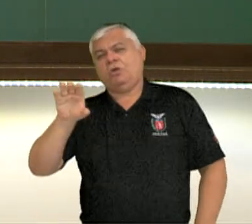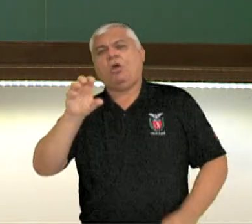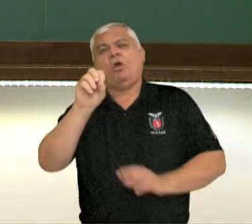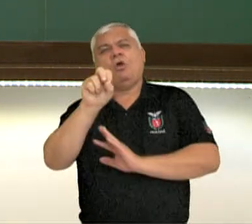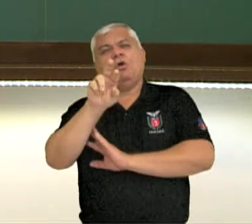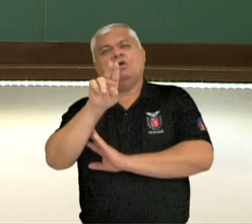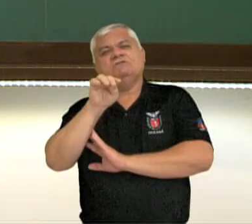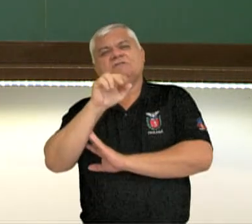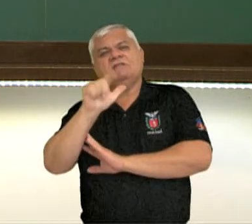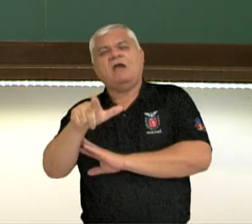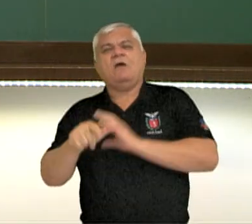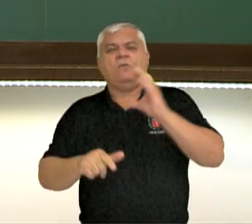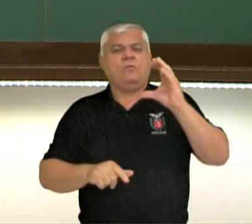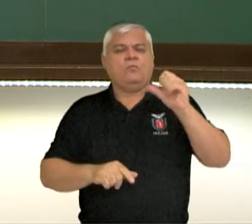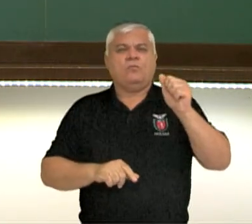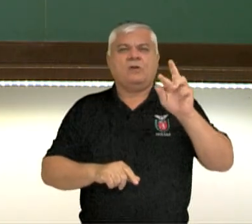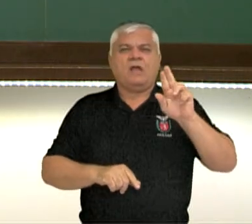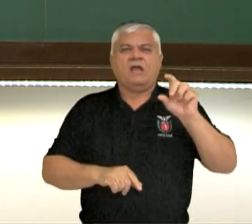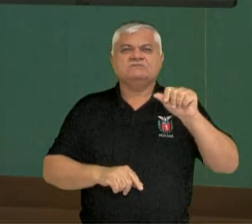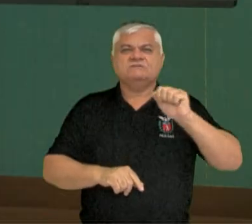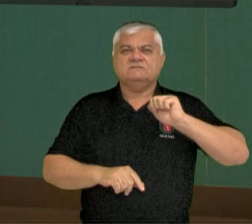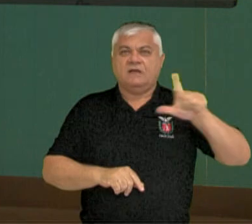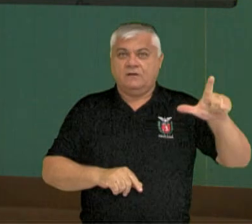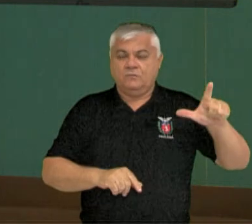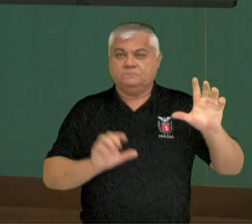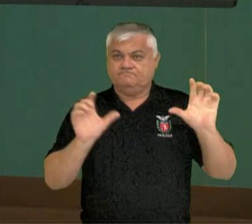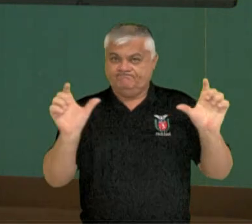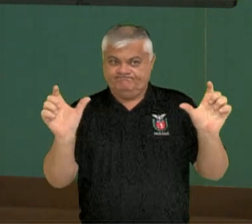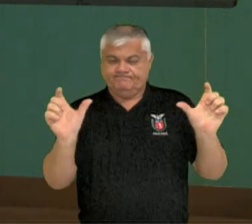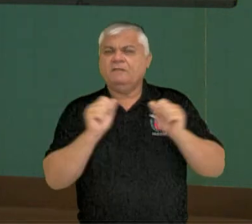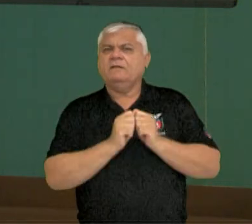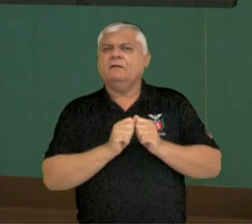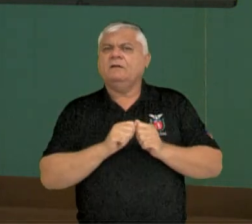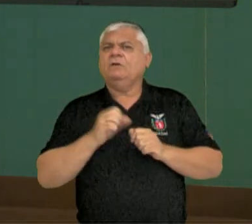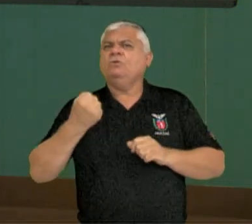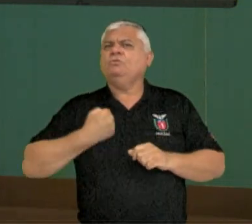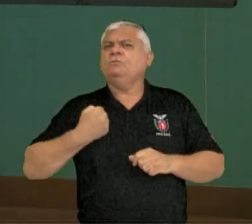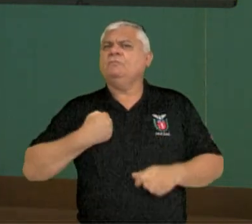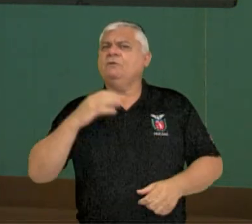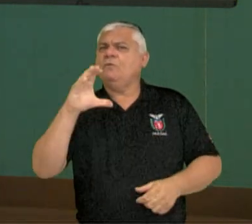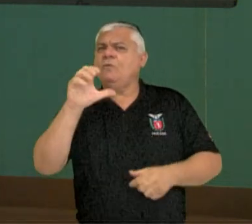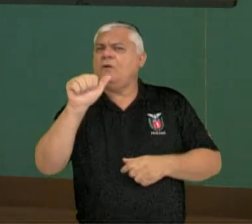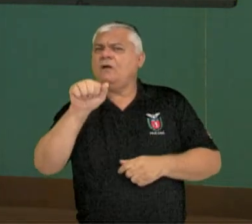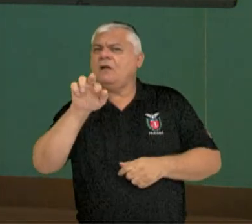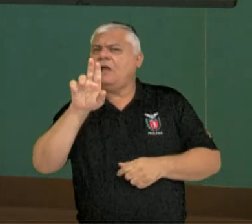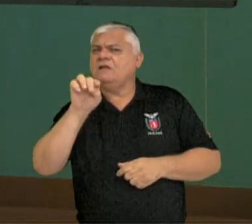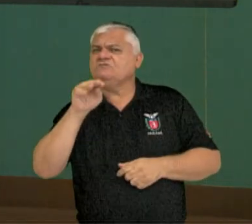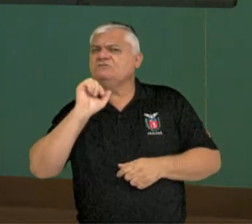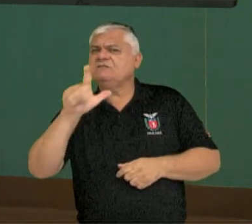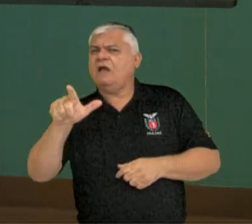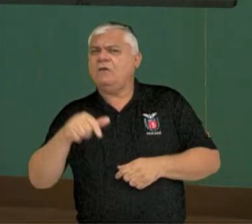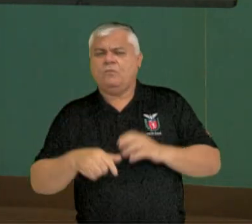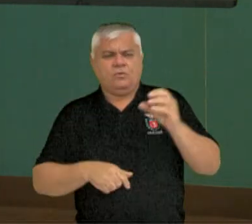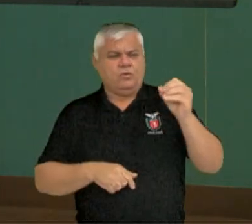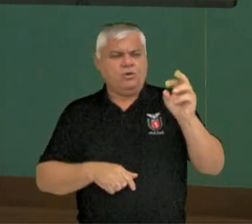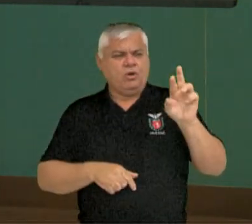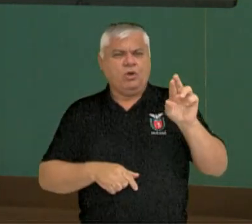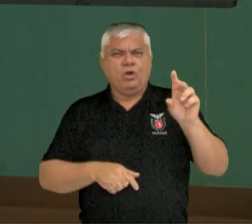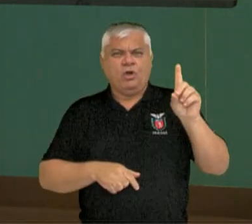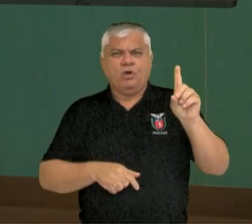cardinais. Você sabe o que são números cardinais? E ordinais?